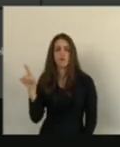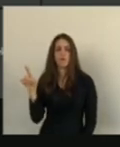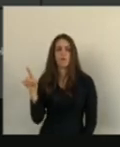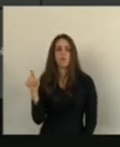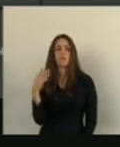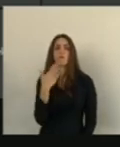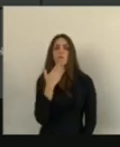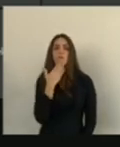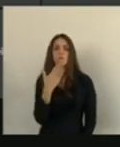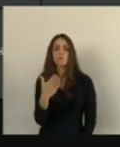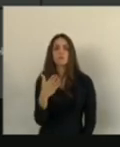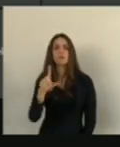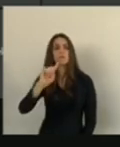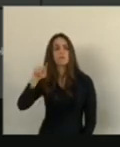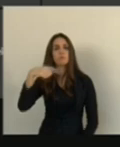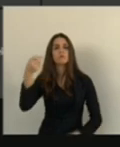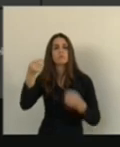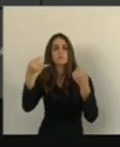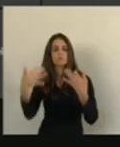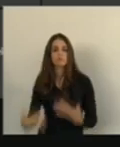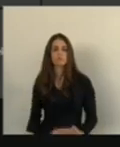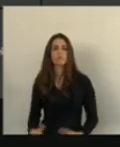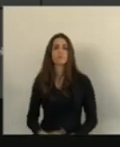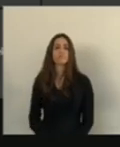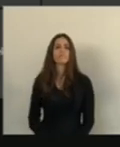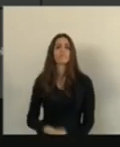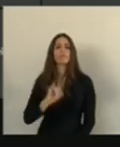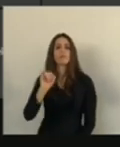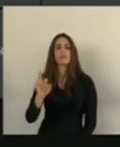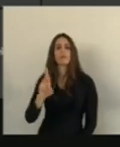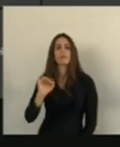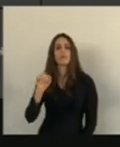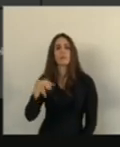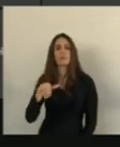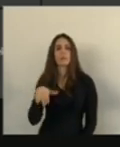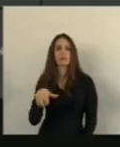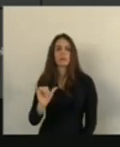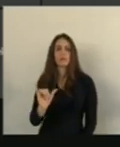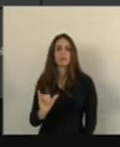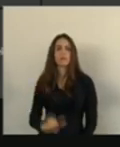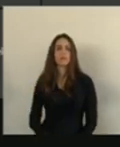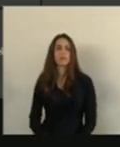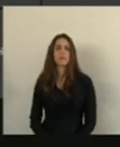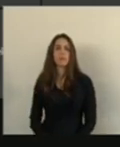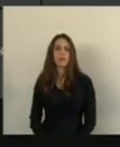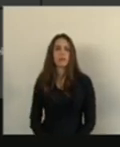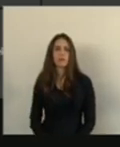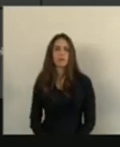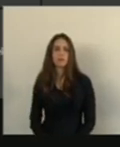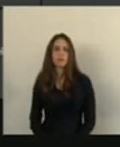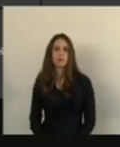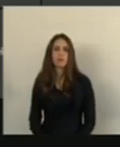a justificação de voto. Ok. Ministra Irini Lopes vota não. Deputado Janete Sá? Deputado.